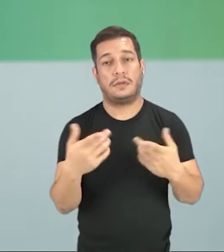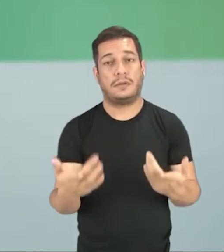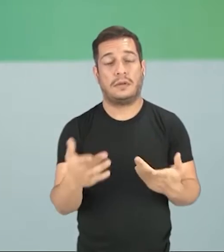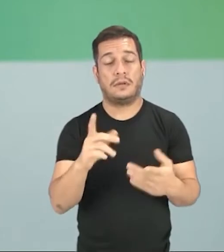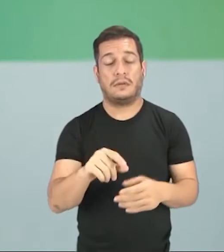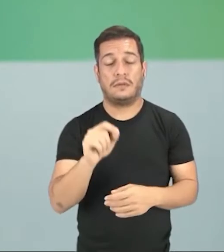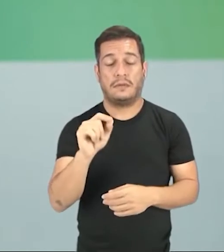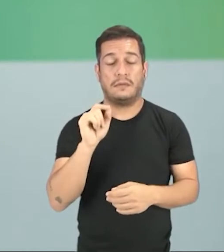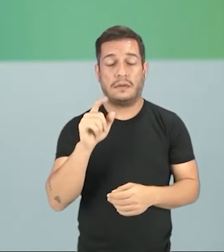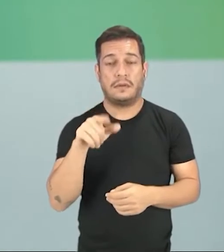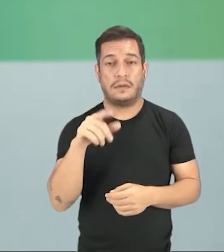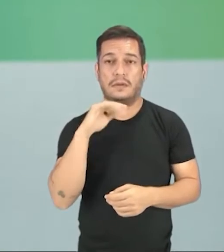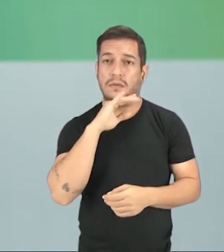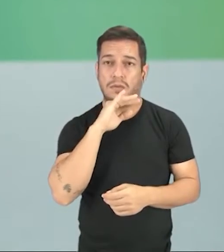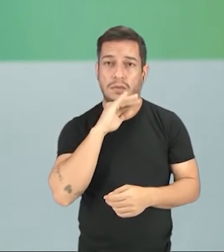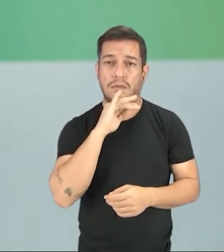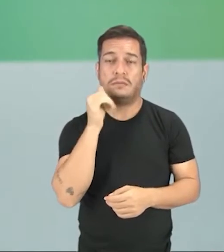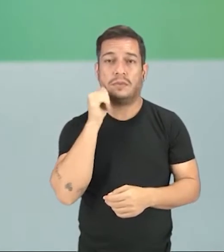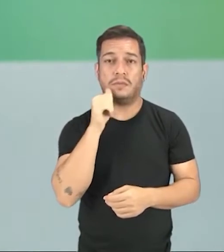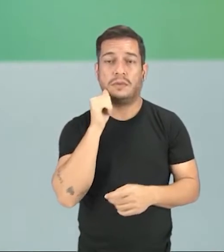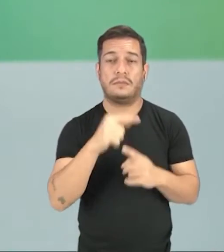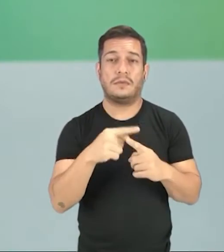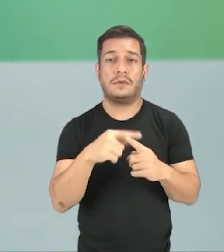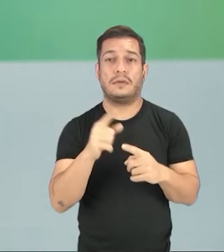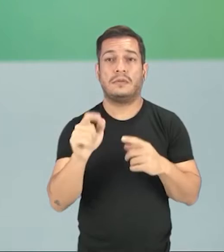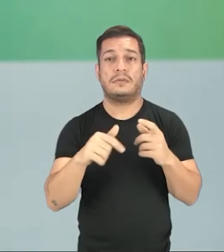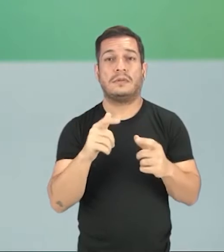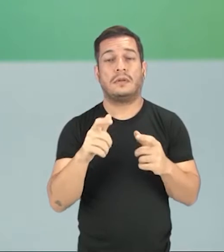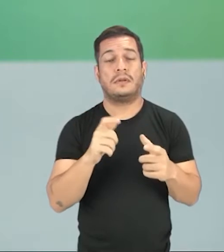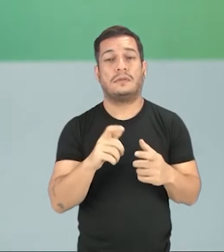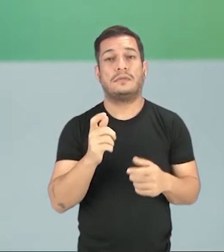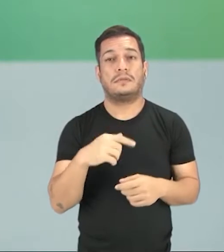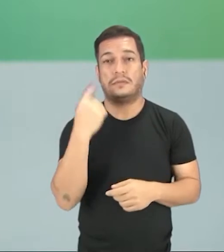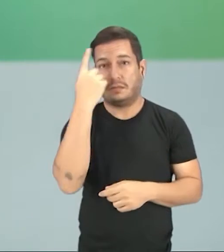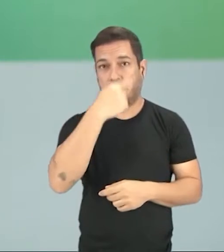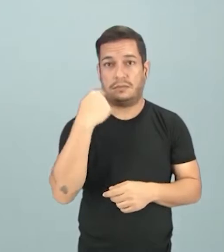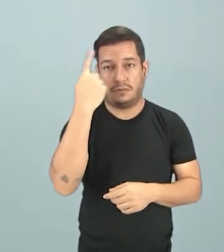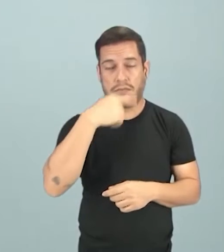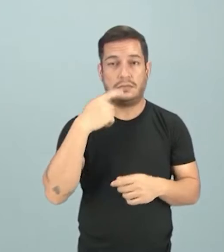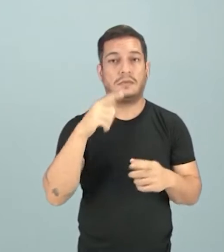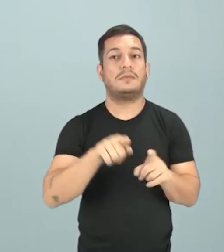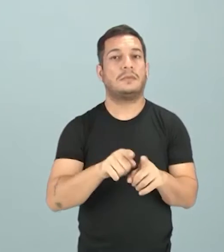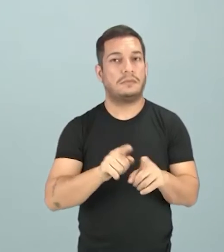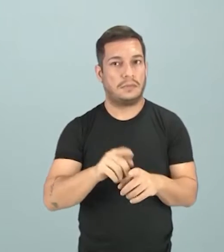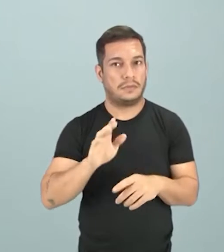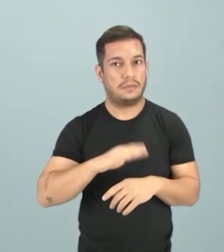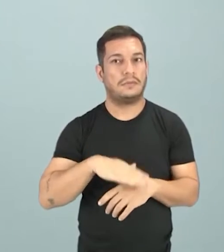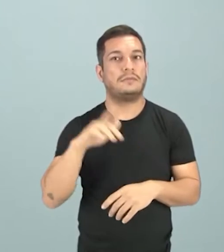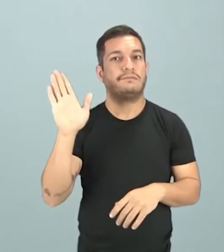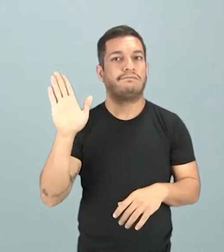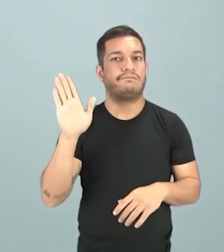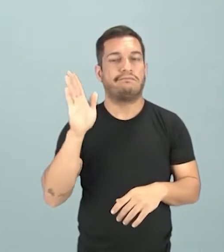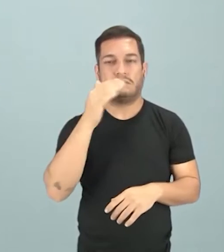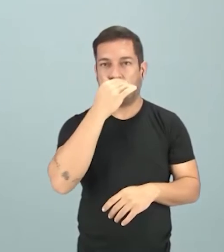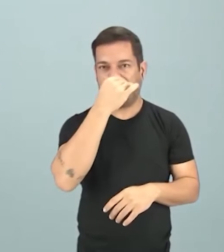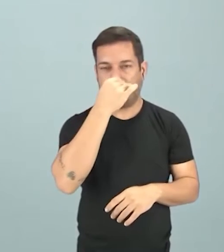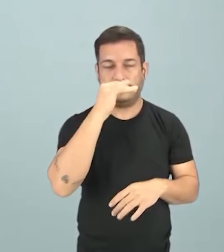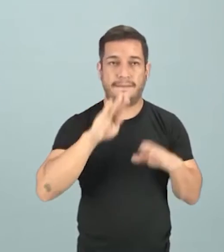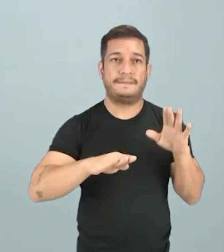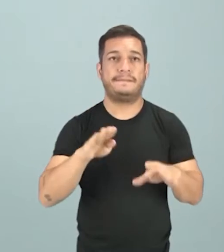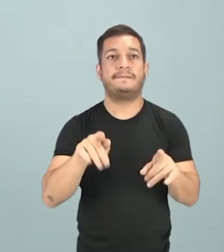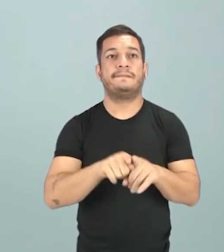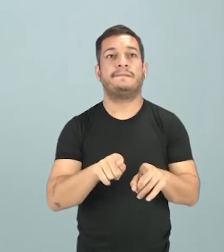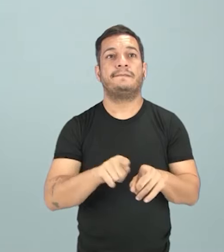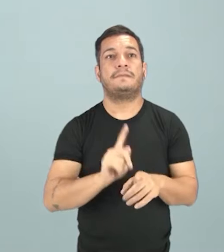foi muito ruim para a mulher. Por quê? Porque aumentou a sua jornada de trabalho. Muitas vezes,